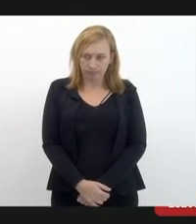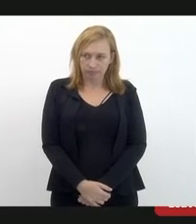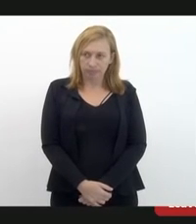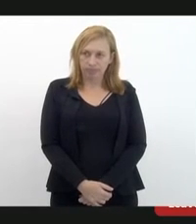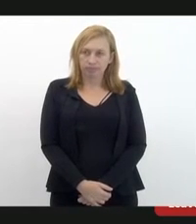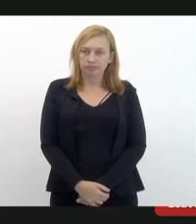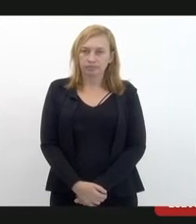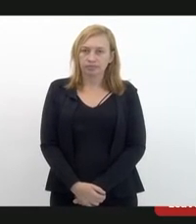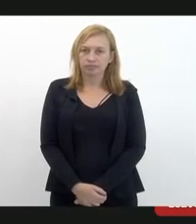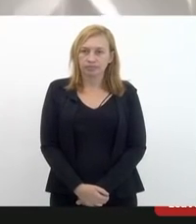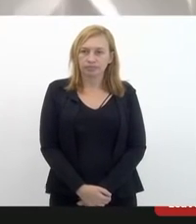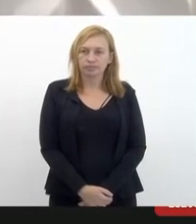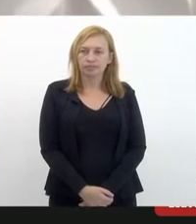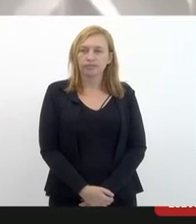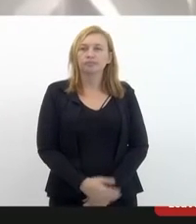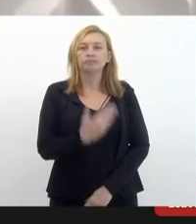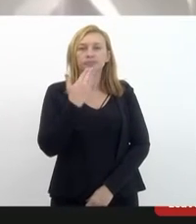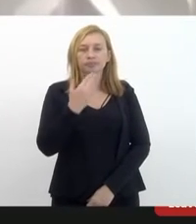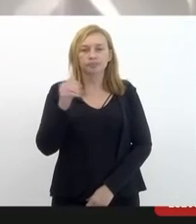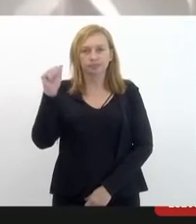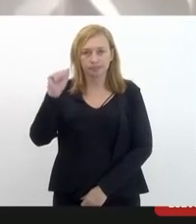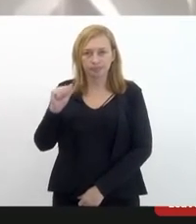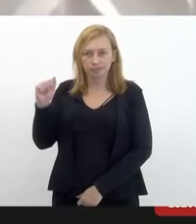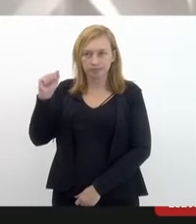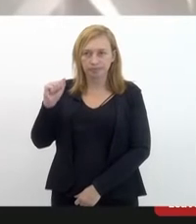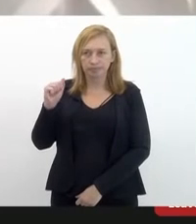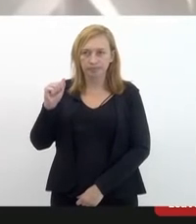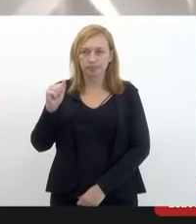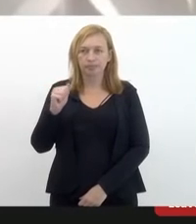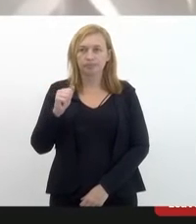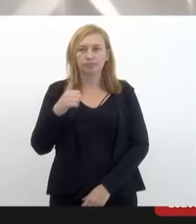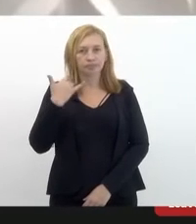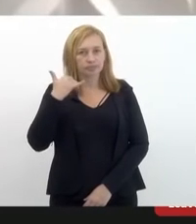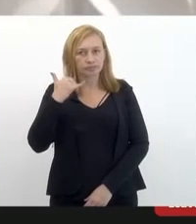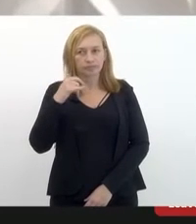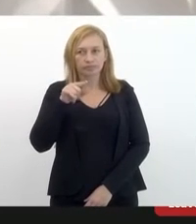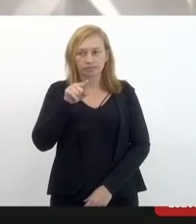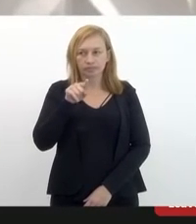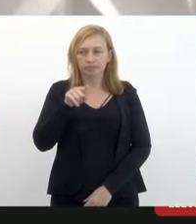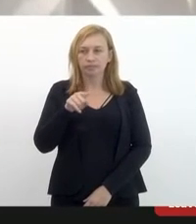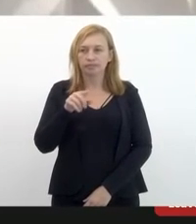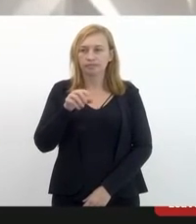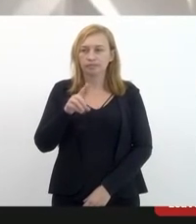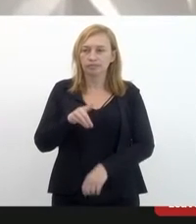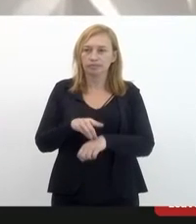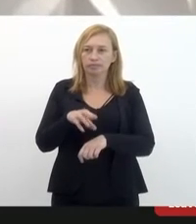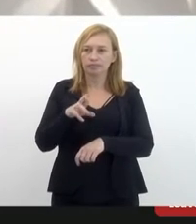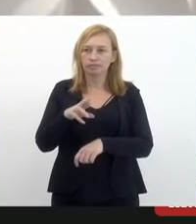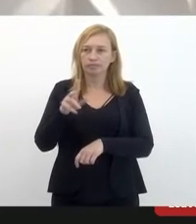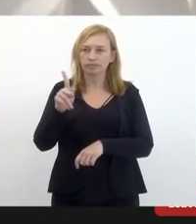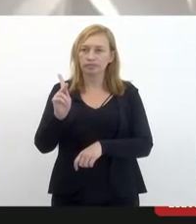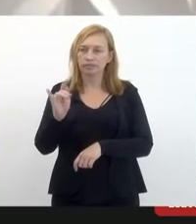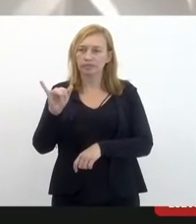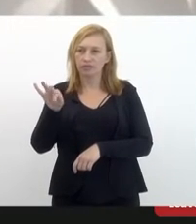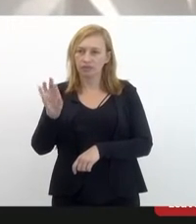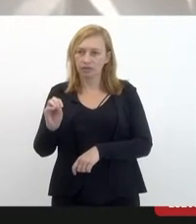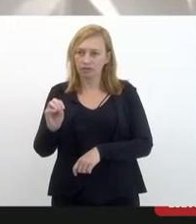Vou pedir para a assessoria tentar contar por telefone com o doutor Caio, por favor.